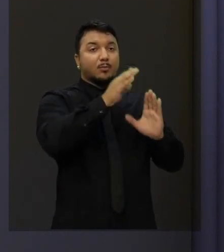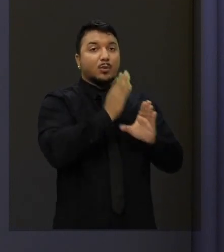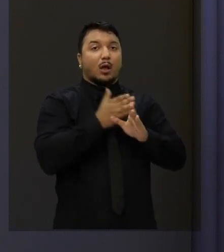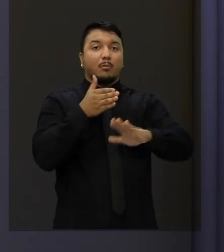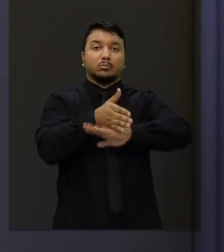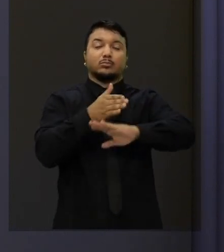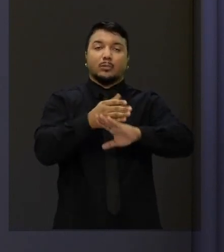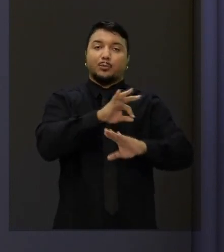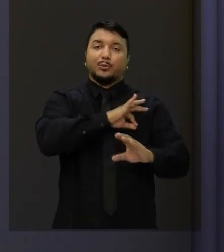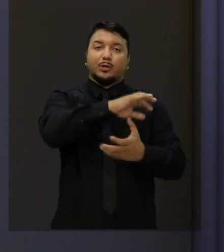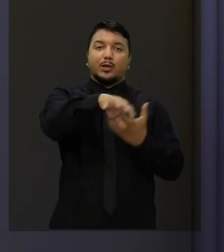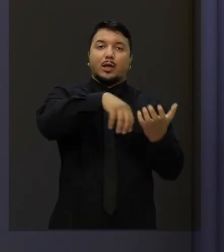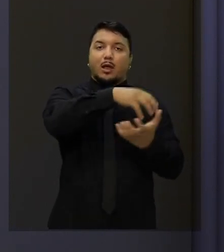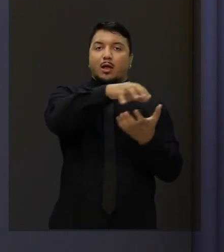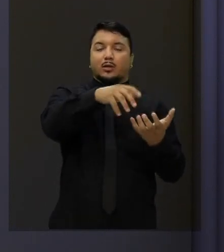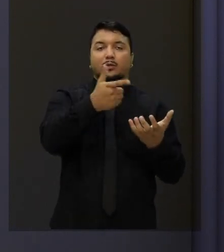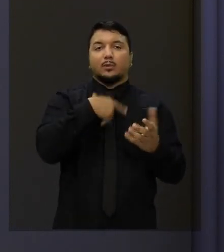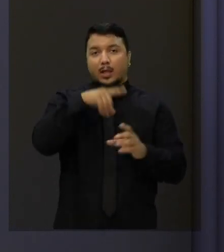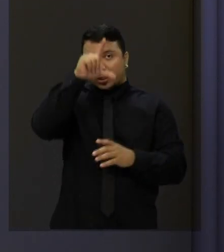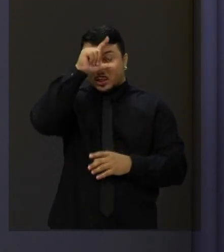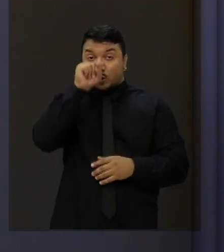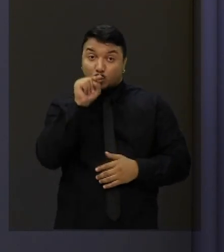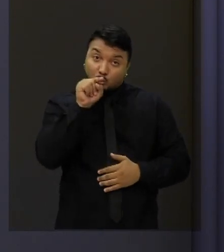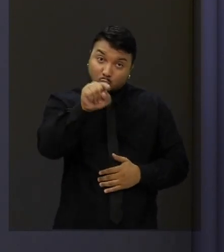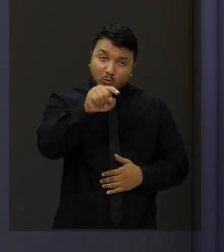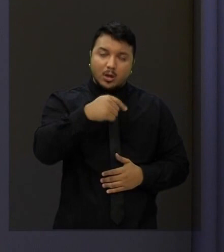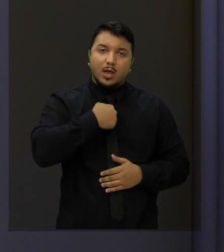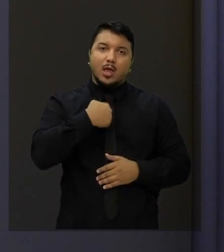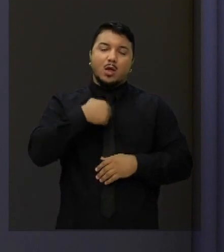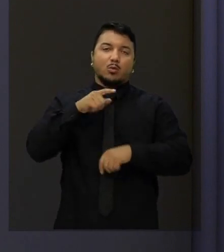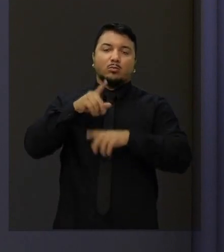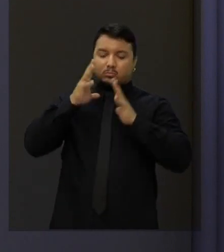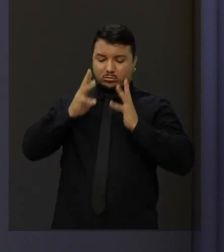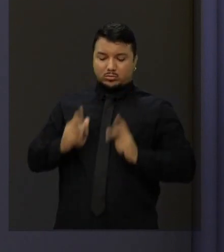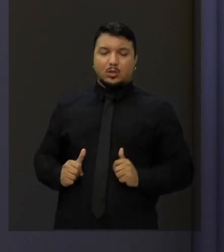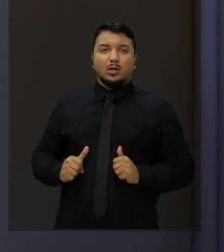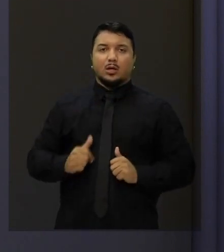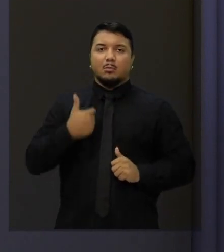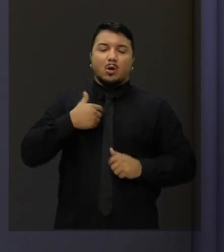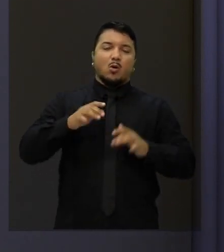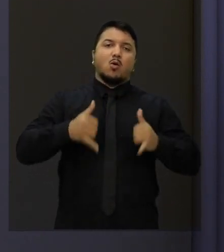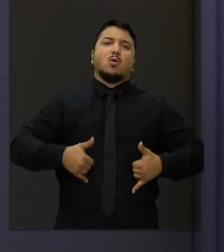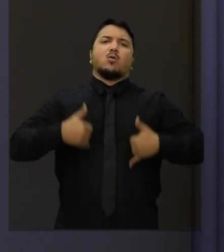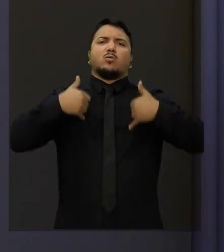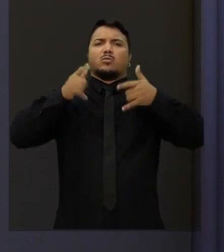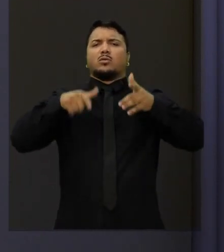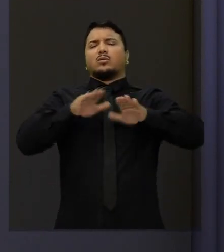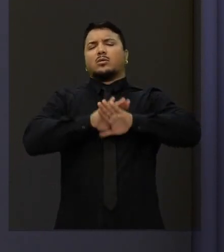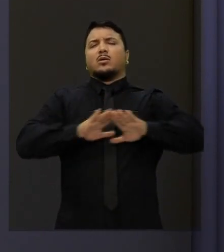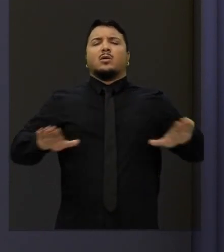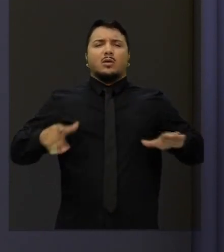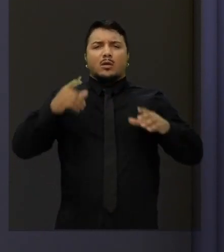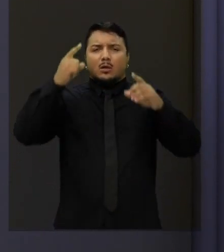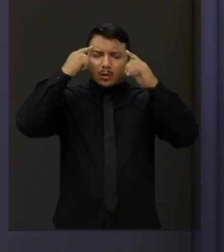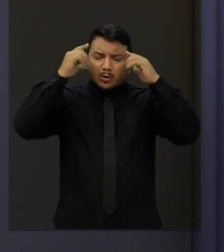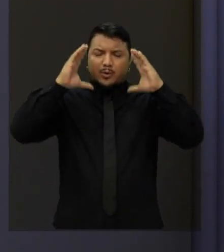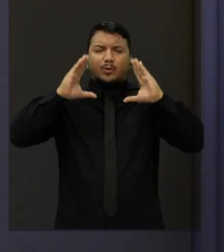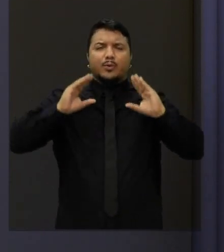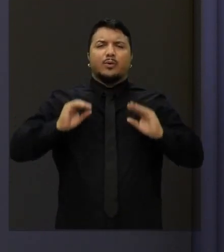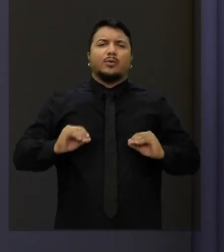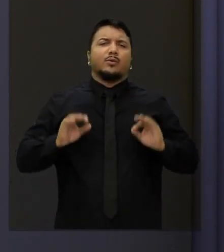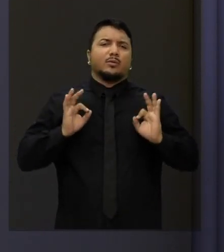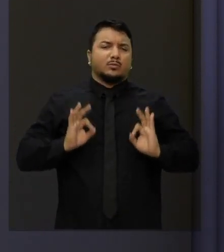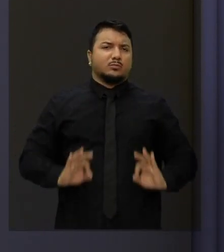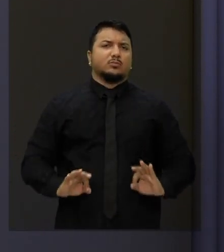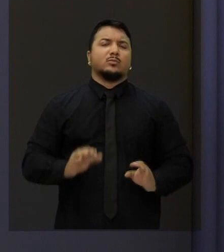em motim, sob a sua liderança. Eu sou ficha limpa e tenho muito orgulho e consciência tranquila de